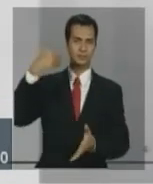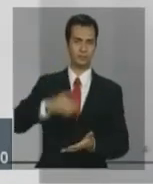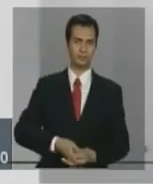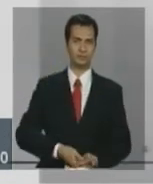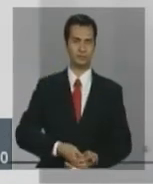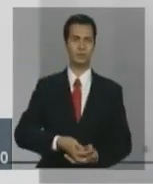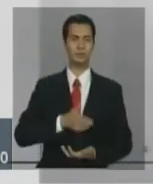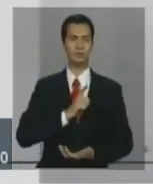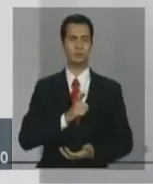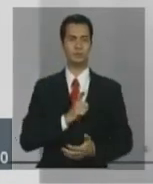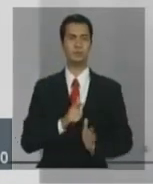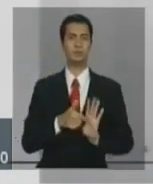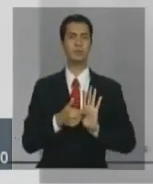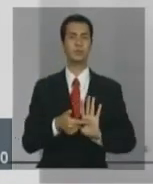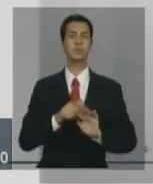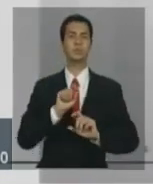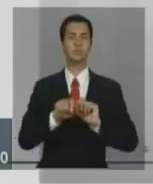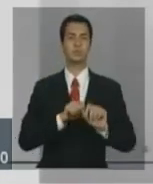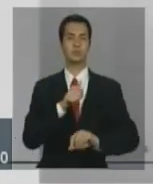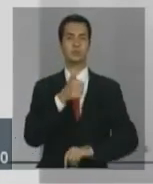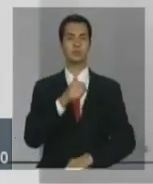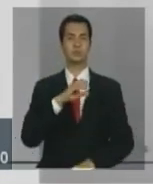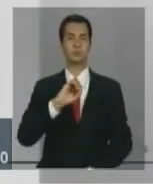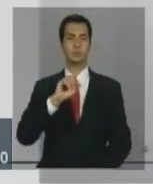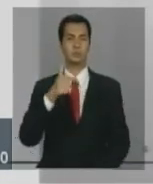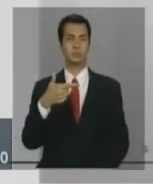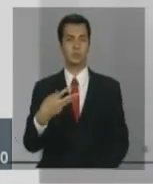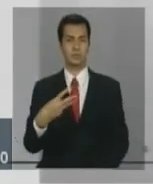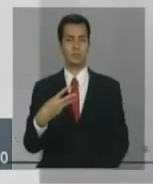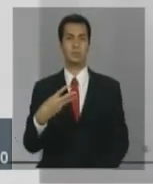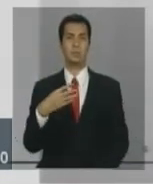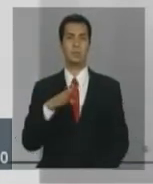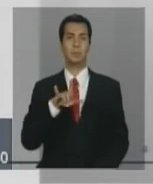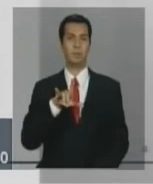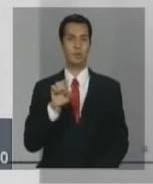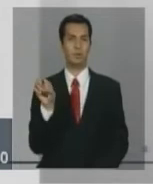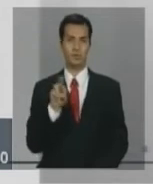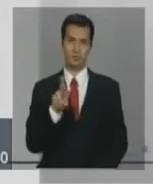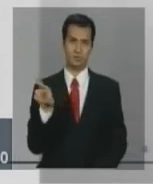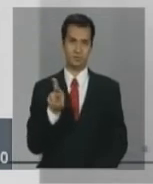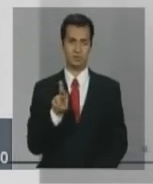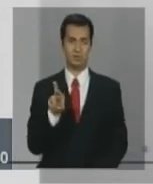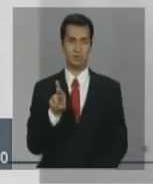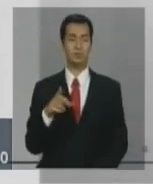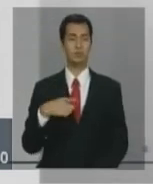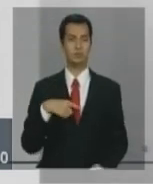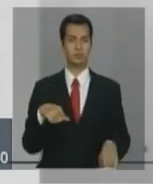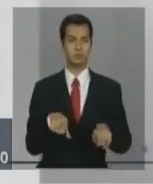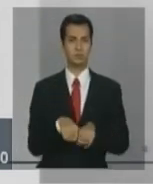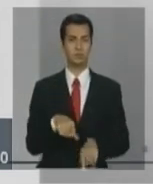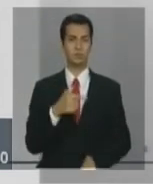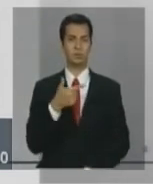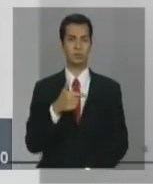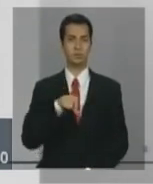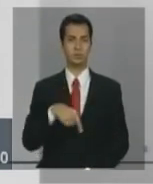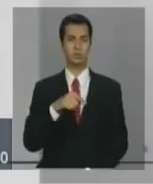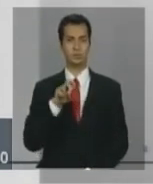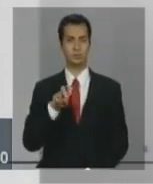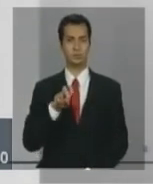bilhões e R$,5 de PIB,